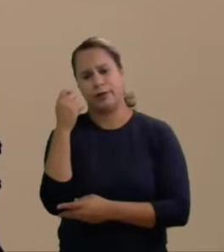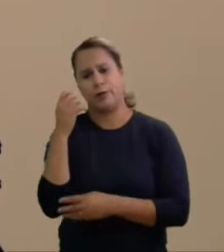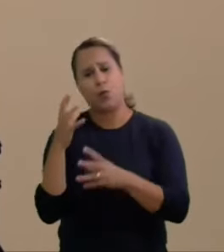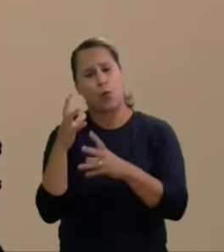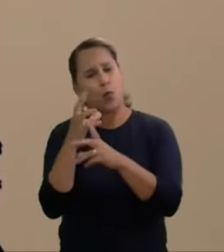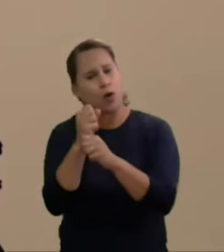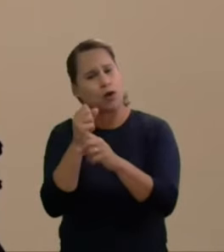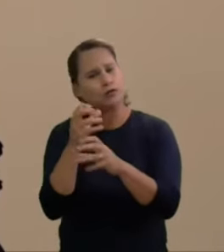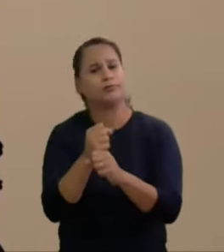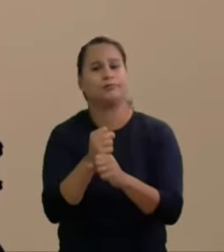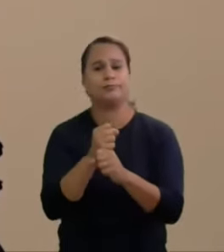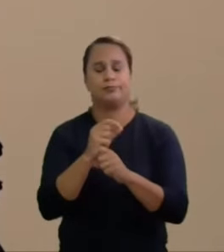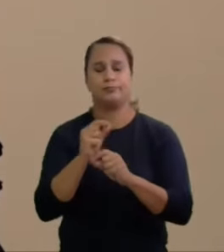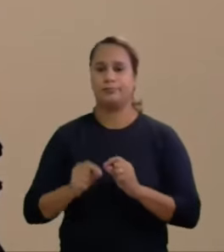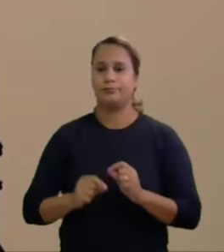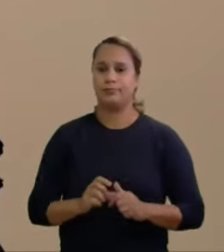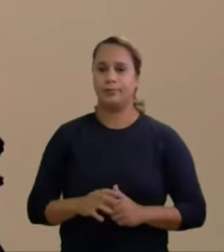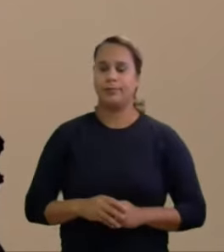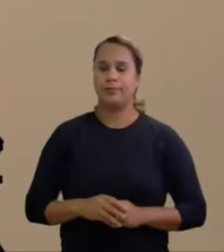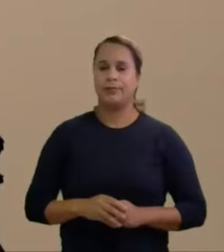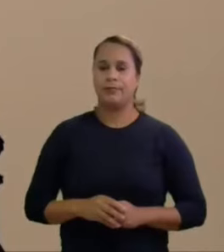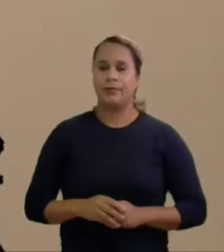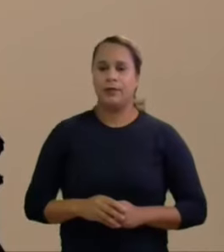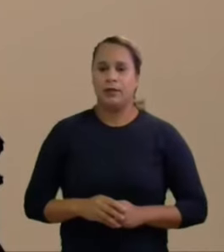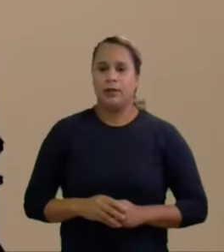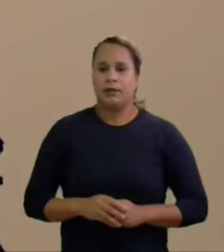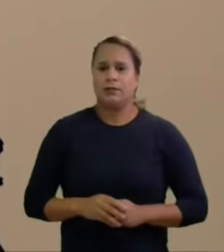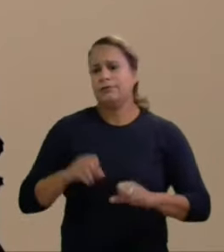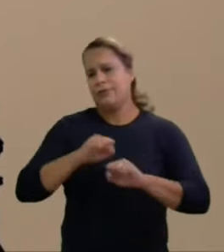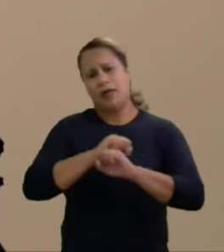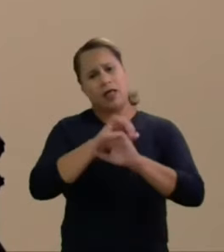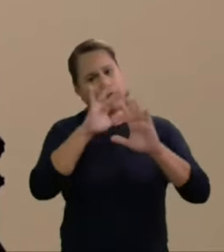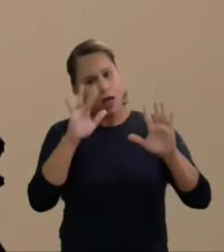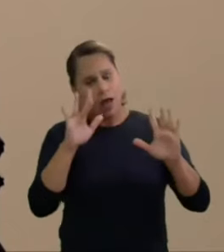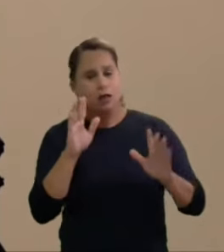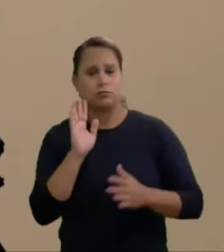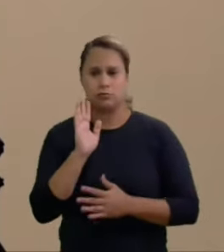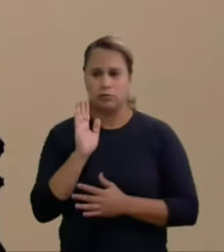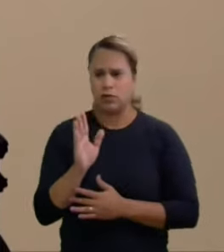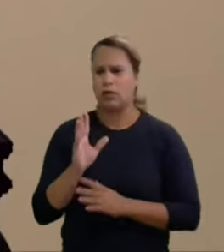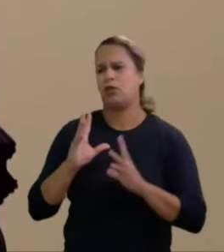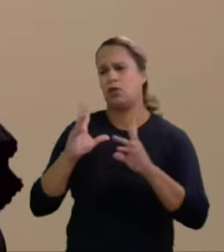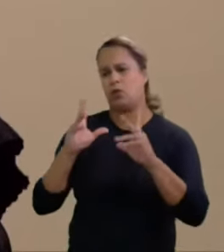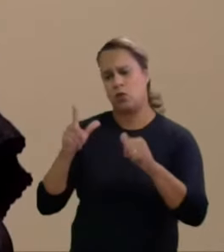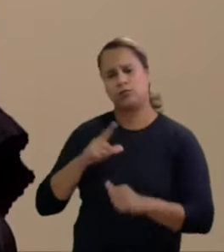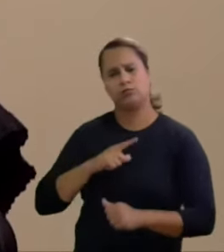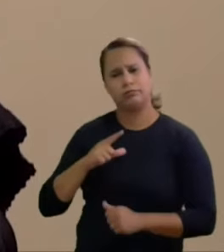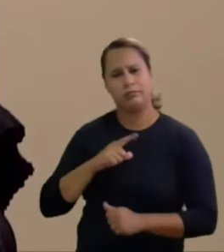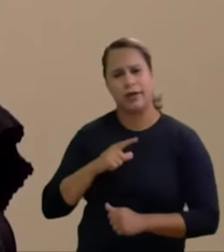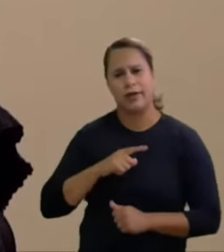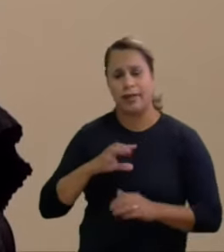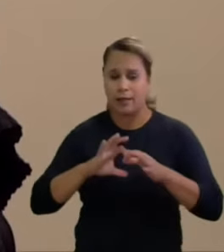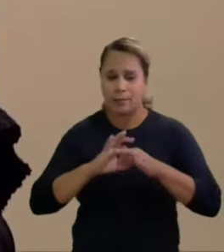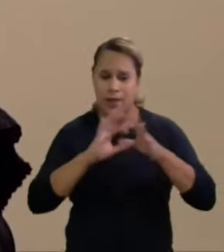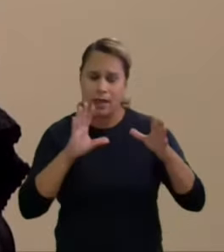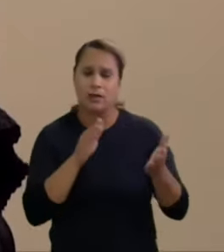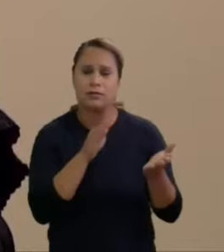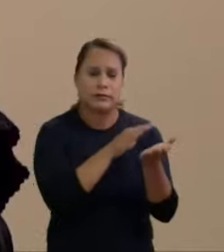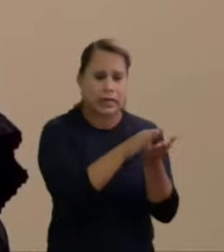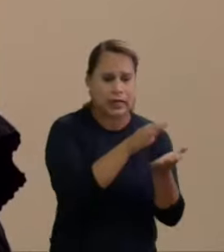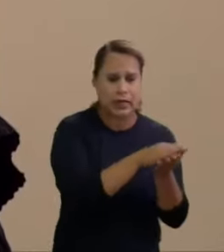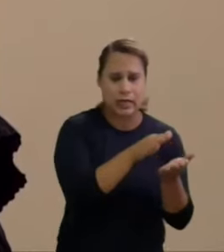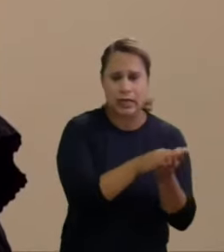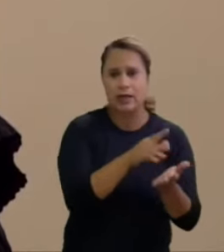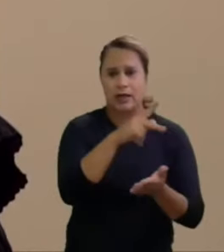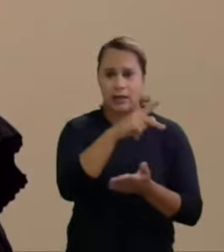realmente parece que bem estipulado isso. Todo mundo tem liberdade para gastar na pré-campanha. Imagine um ambiente político